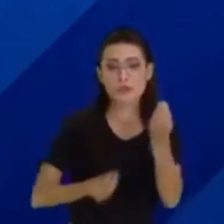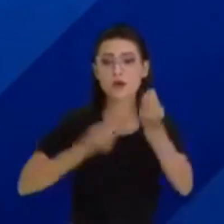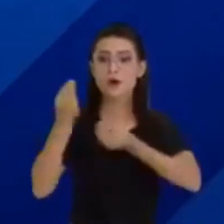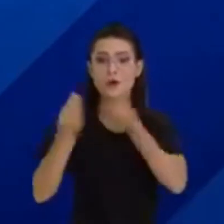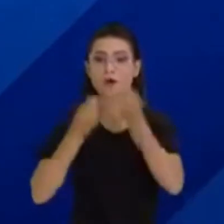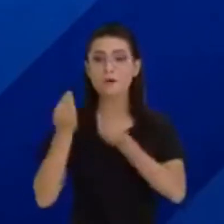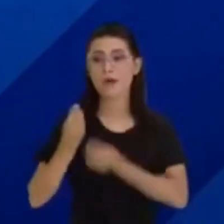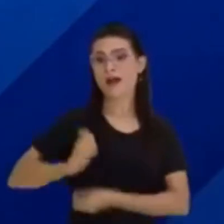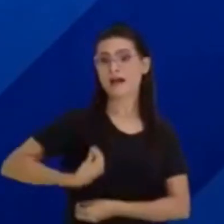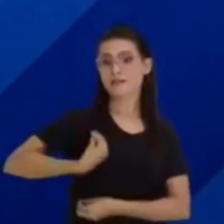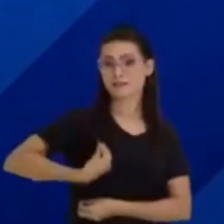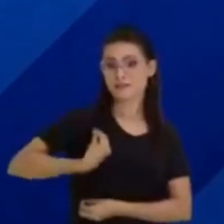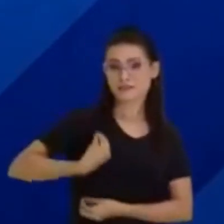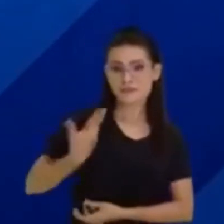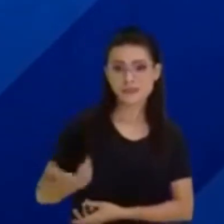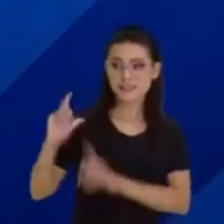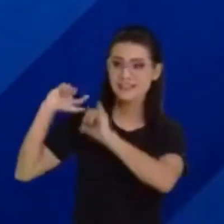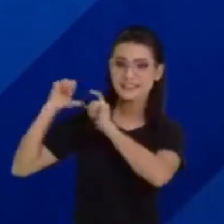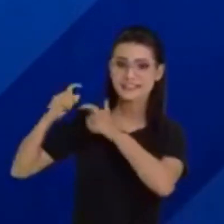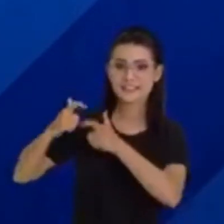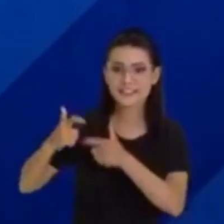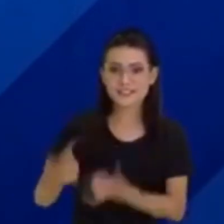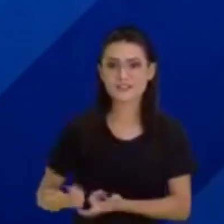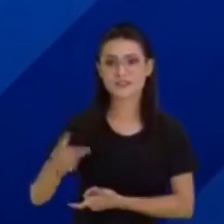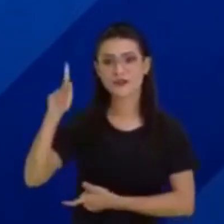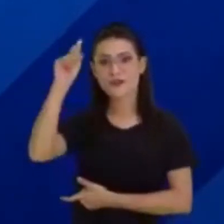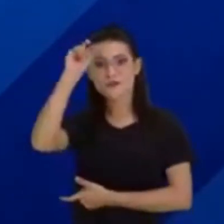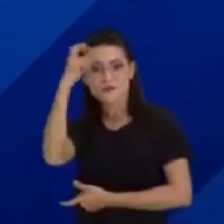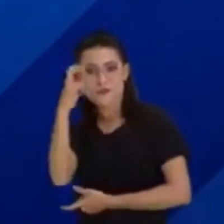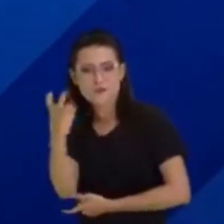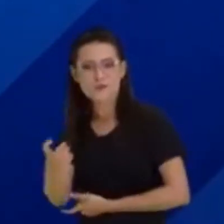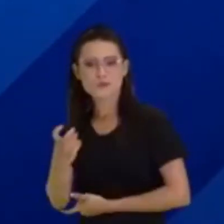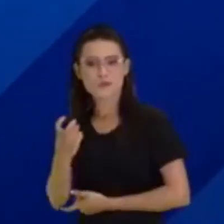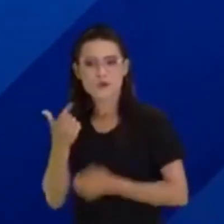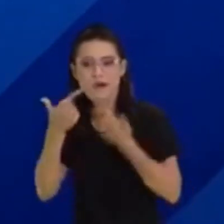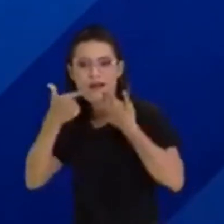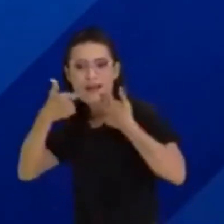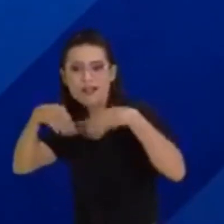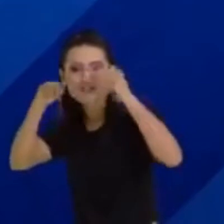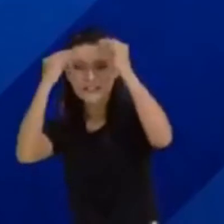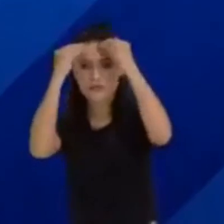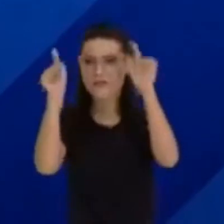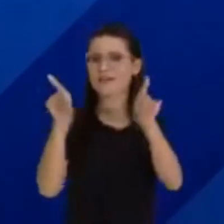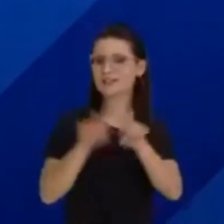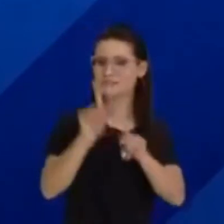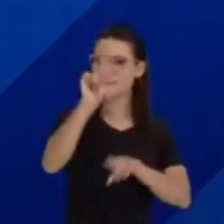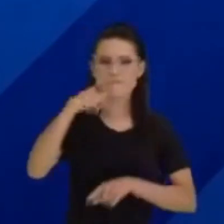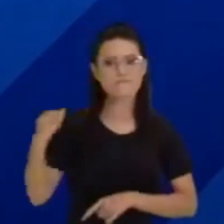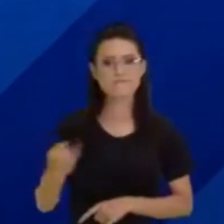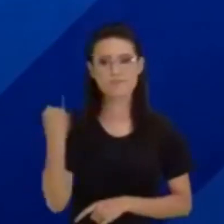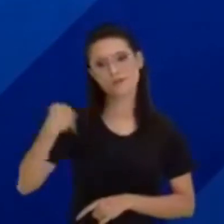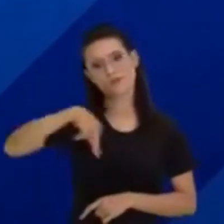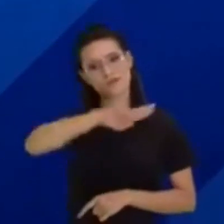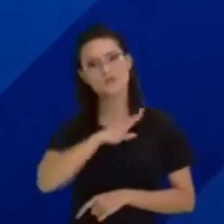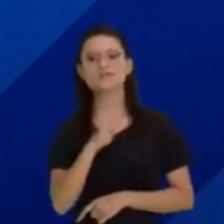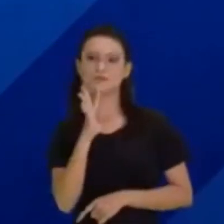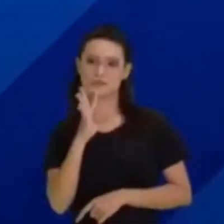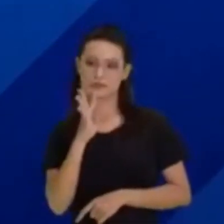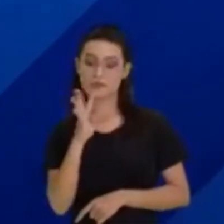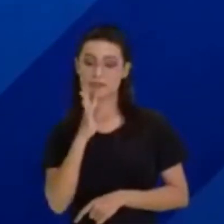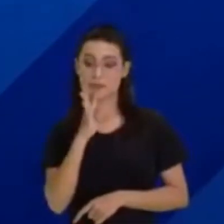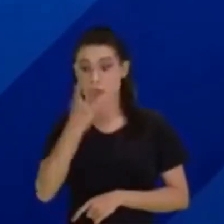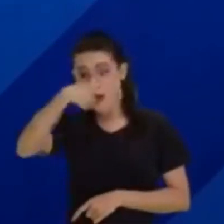tradições, a nossa cultura, a nossa linguagem. É muito importante nós conhecermos para